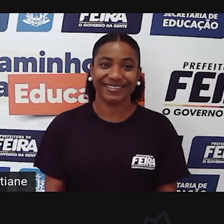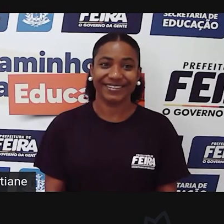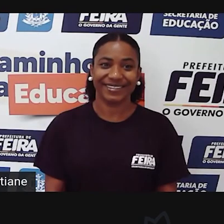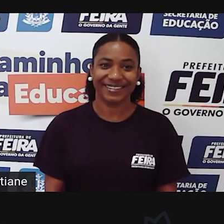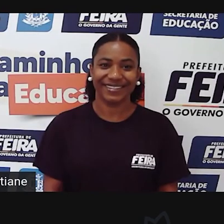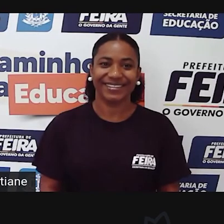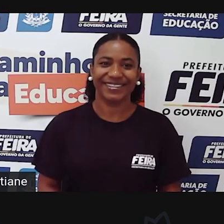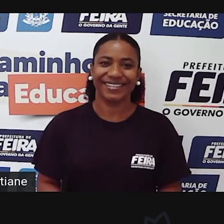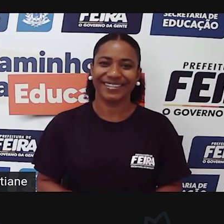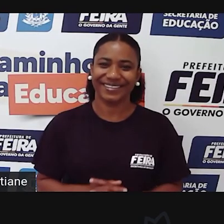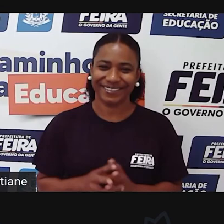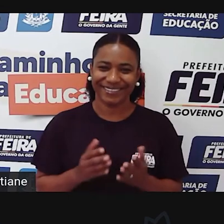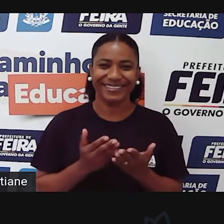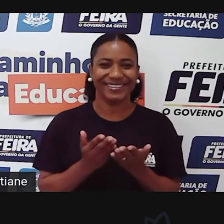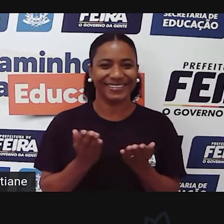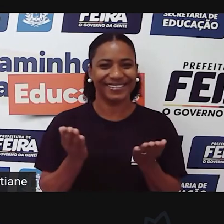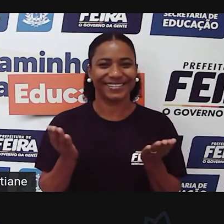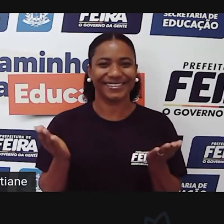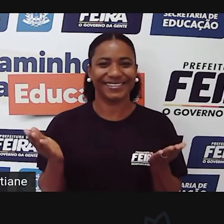Olá, todo mundo.